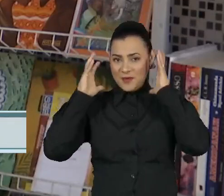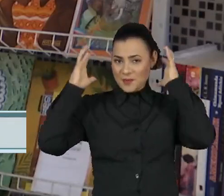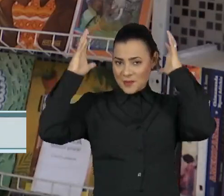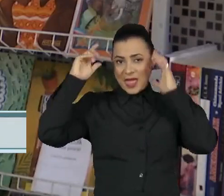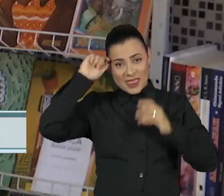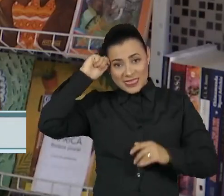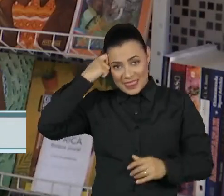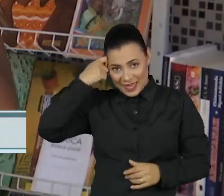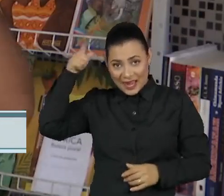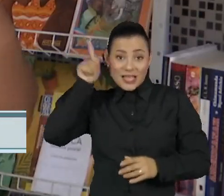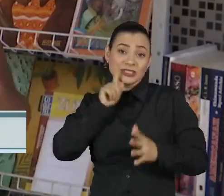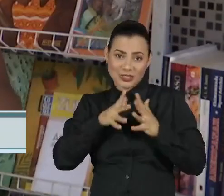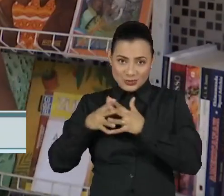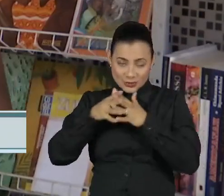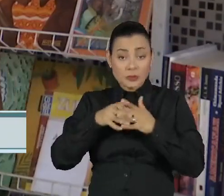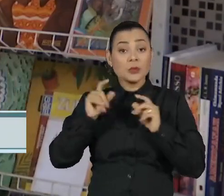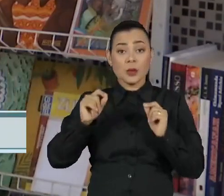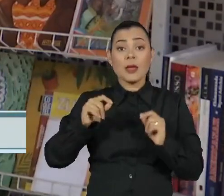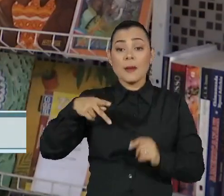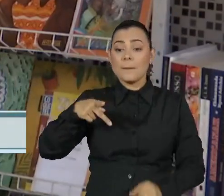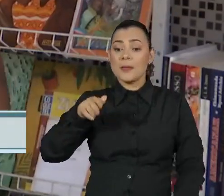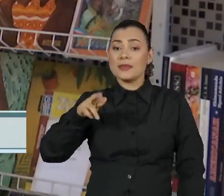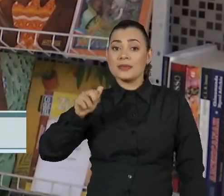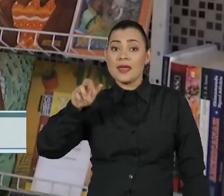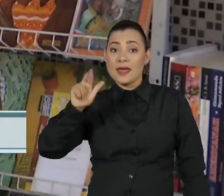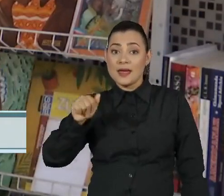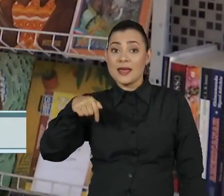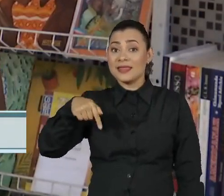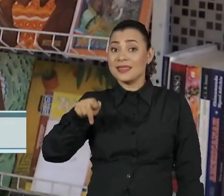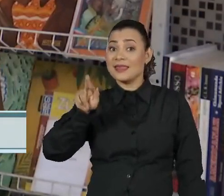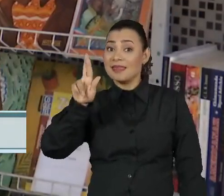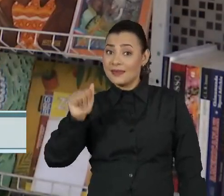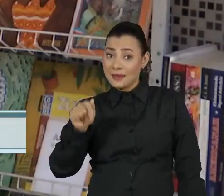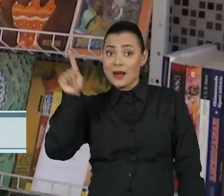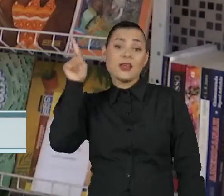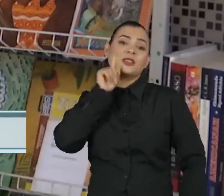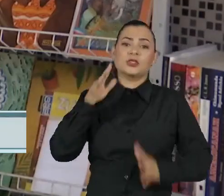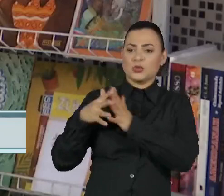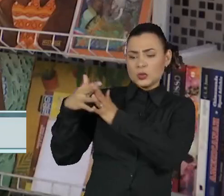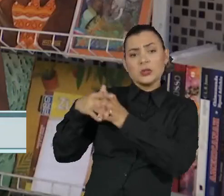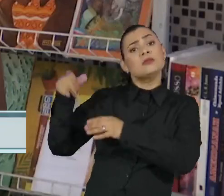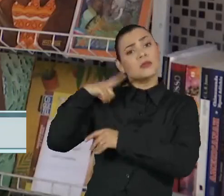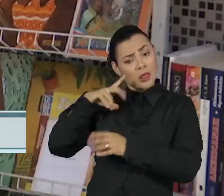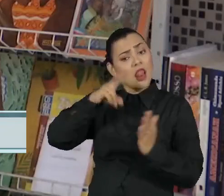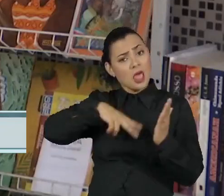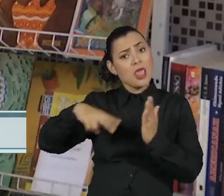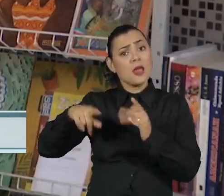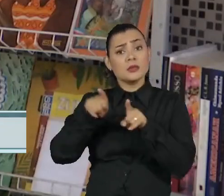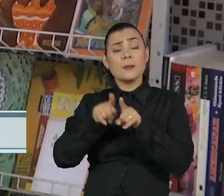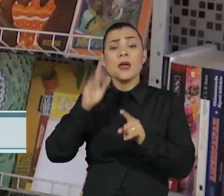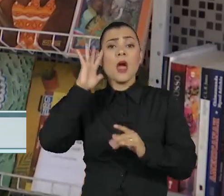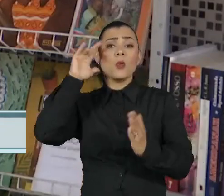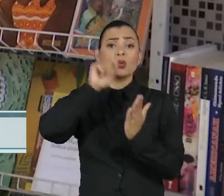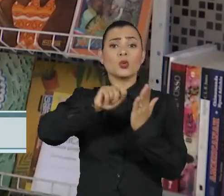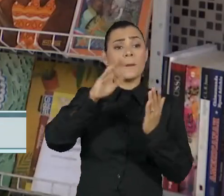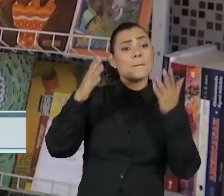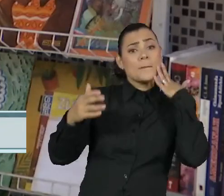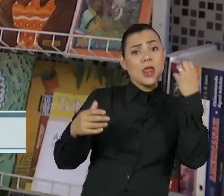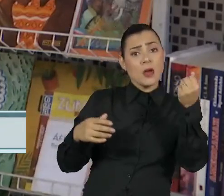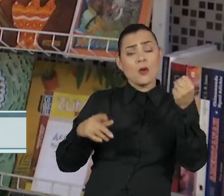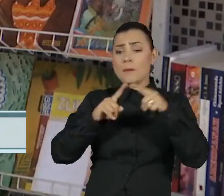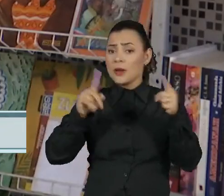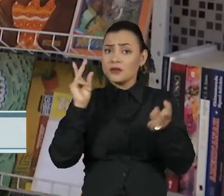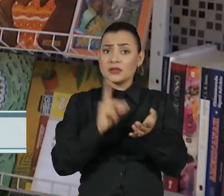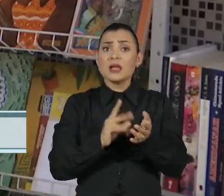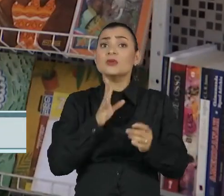Panteras Negras estavam lendo muitos livros, ela vai citando vários autores e também eram autores brancos. E aí ela fala, e a gente não